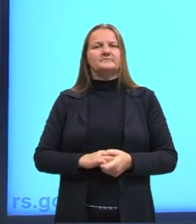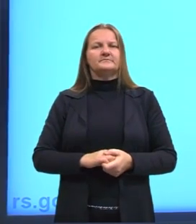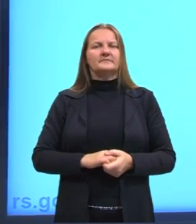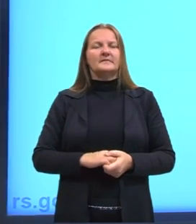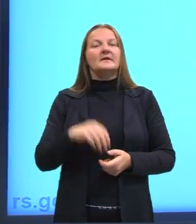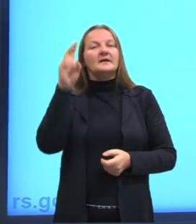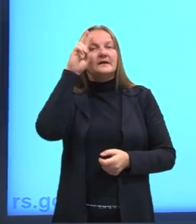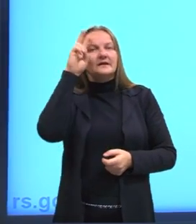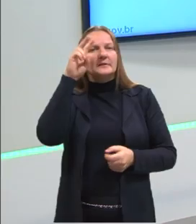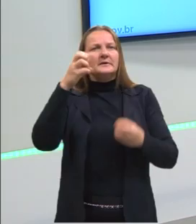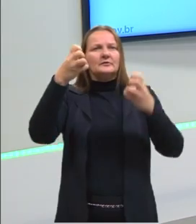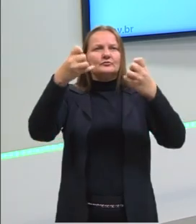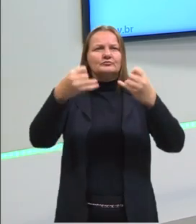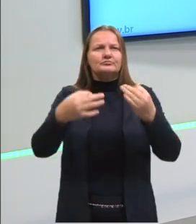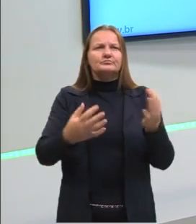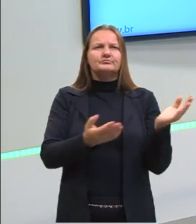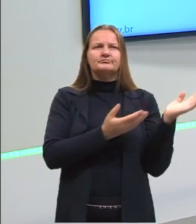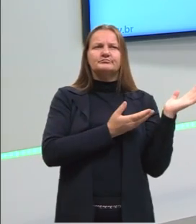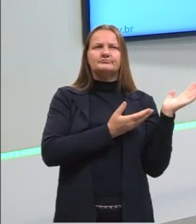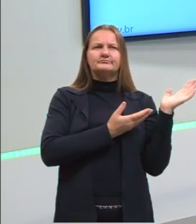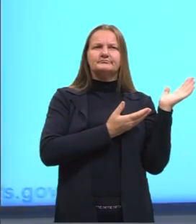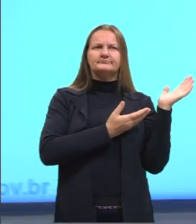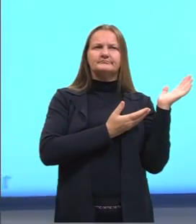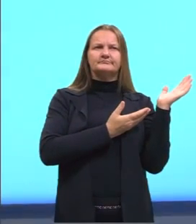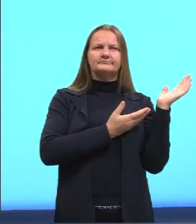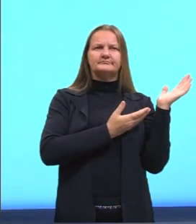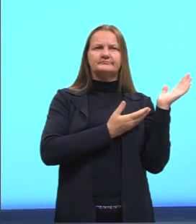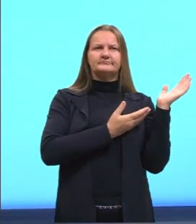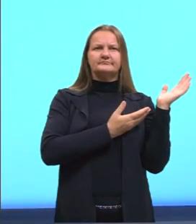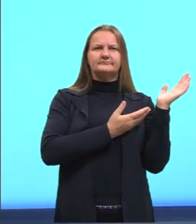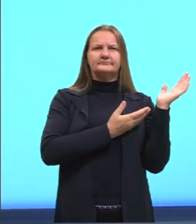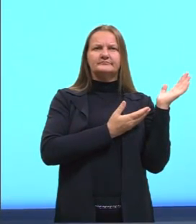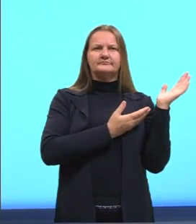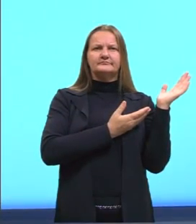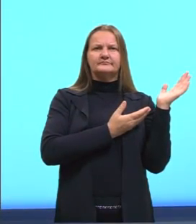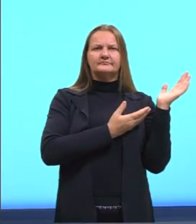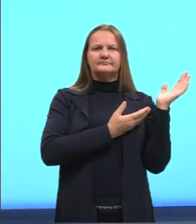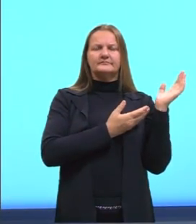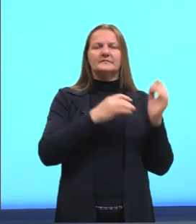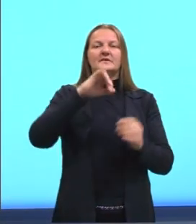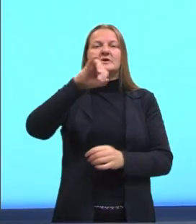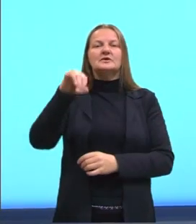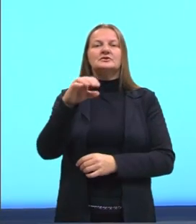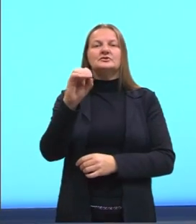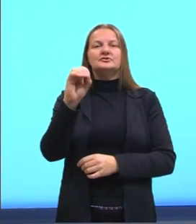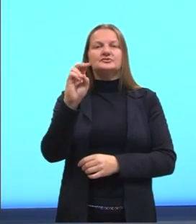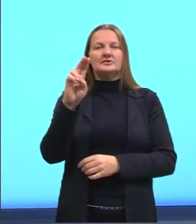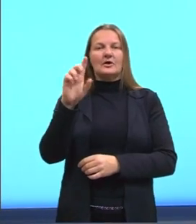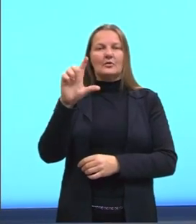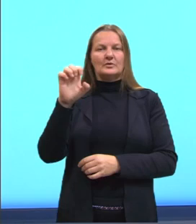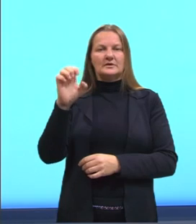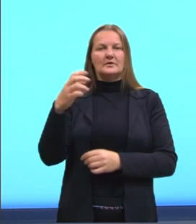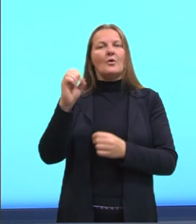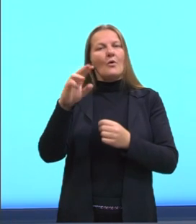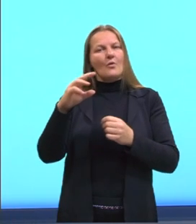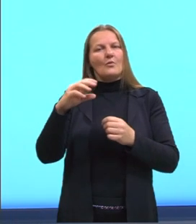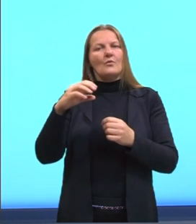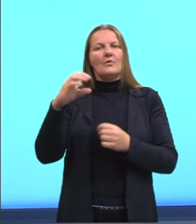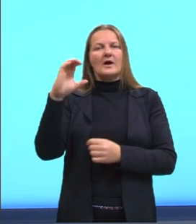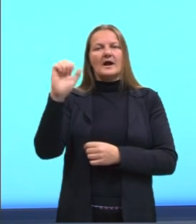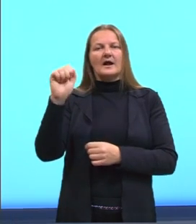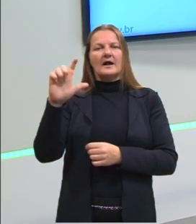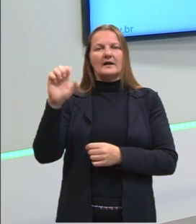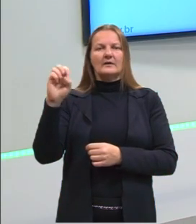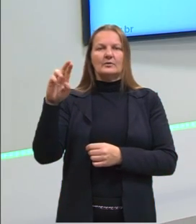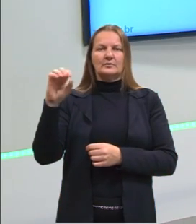Lembrando, então, a variação da entropia, a unidade de medida é joule ou caloria, tá? As que a gente mais